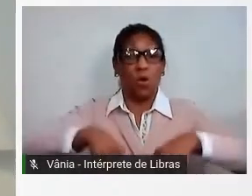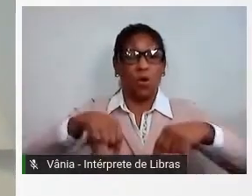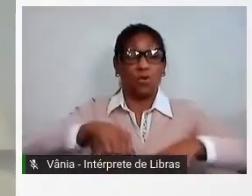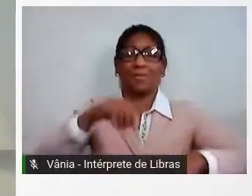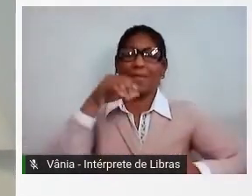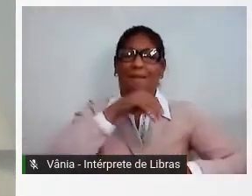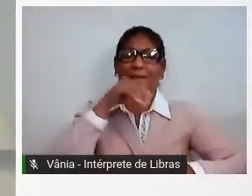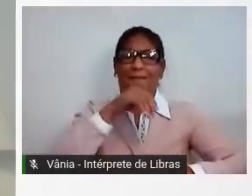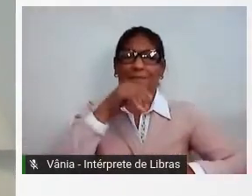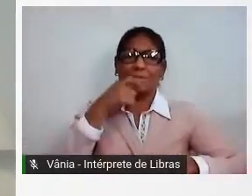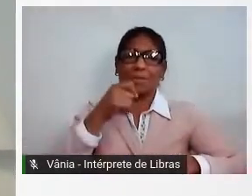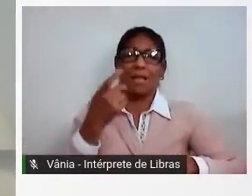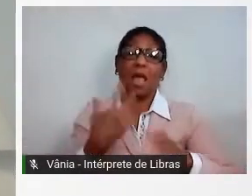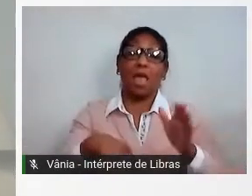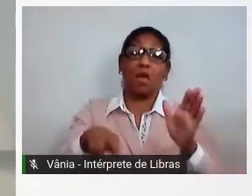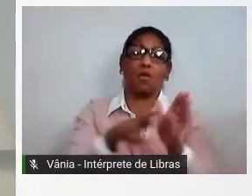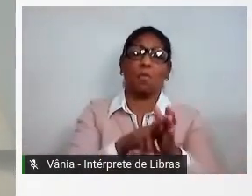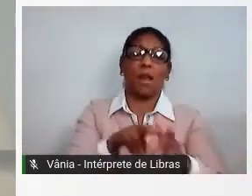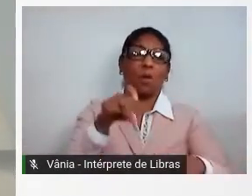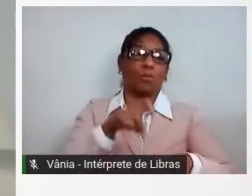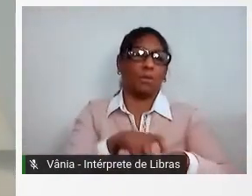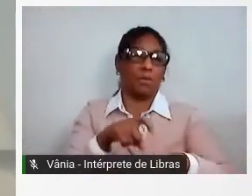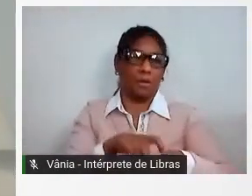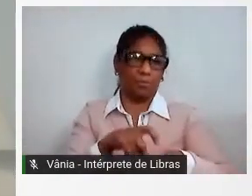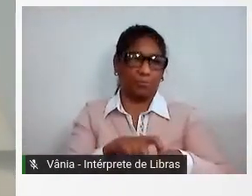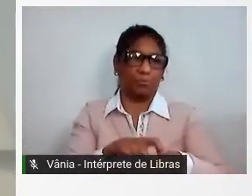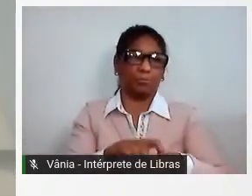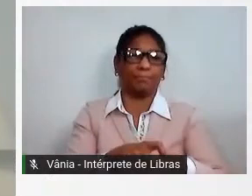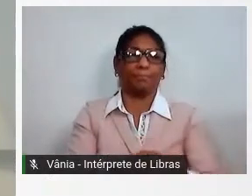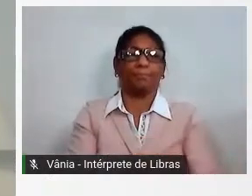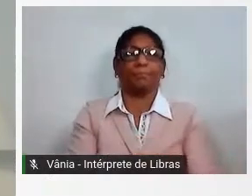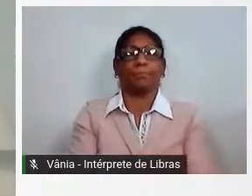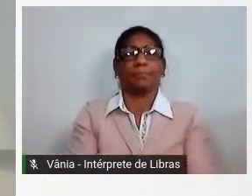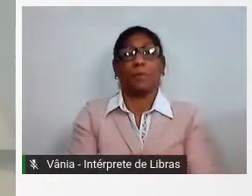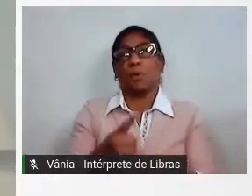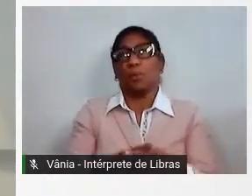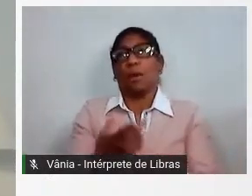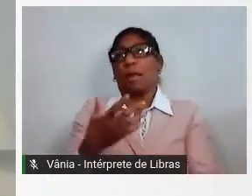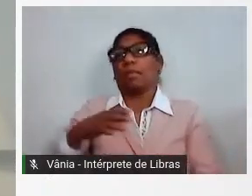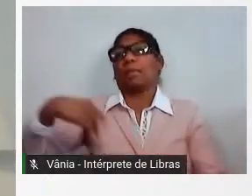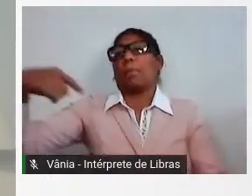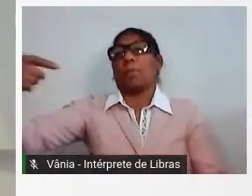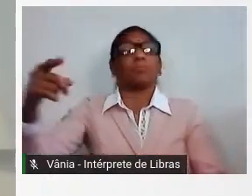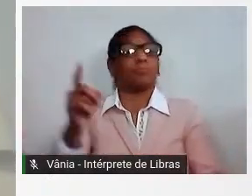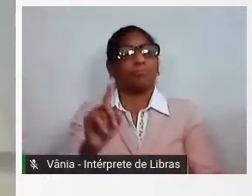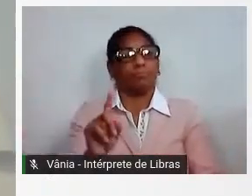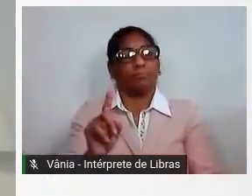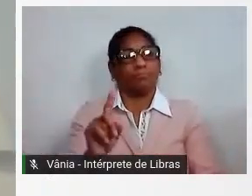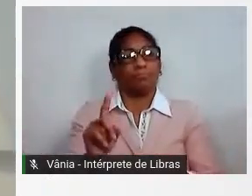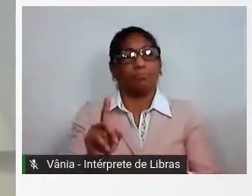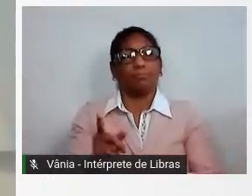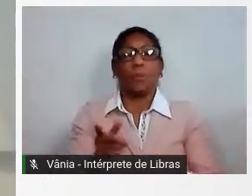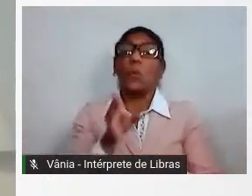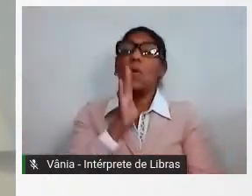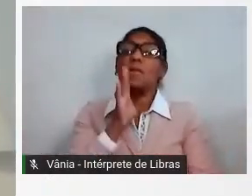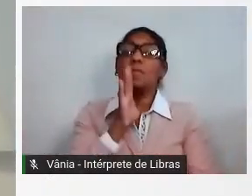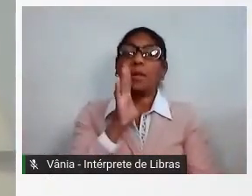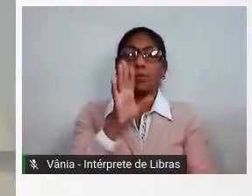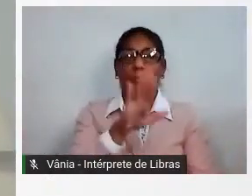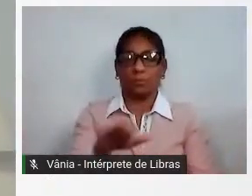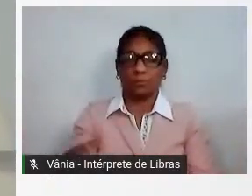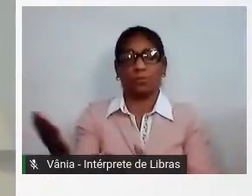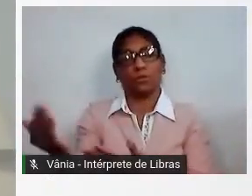recuperar esse tempo perdido do que se tenha deixado de transferir de conhecimento aos nossos jovens e crianças gaúchos.